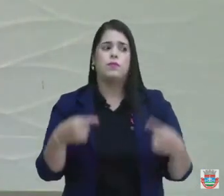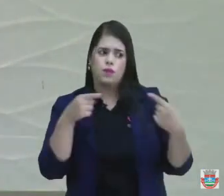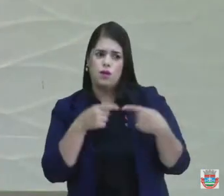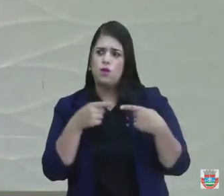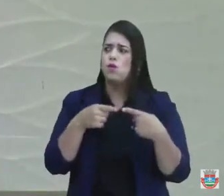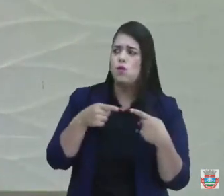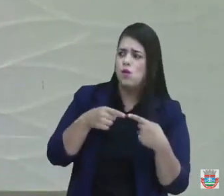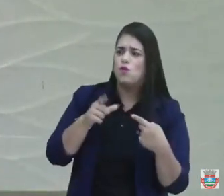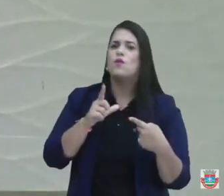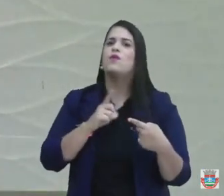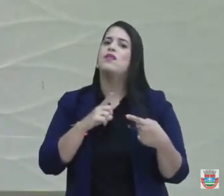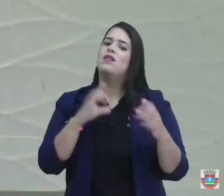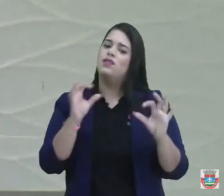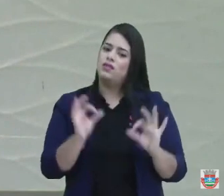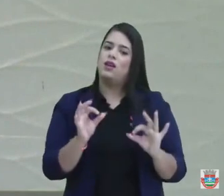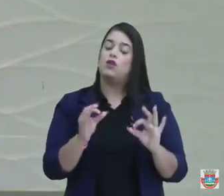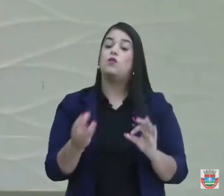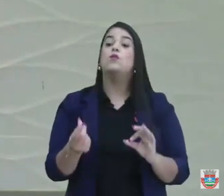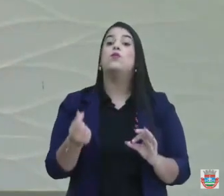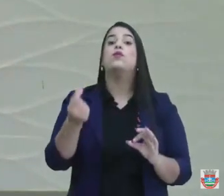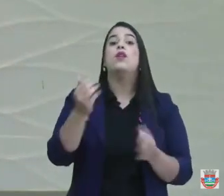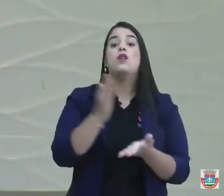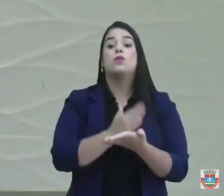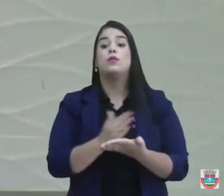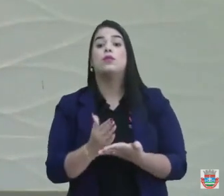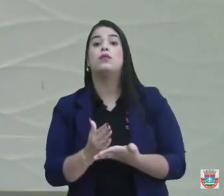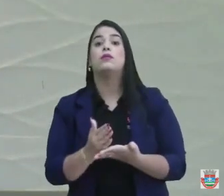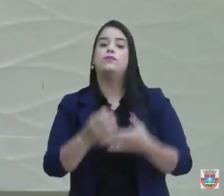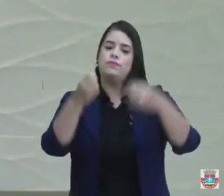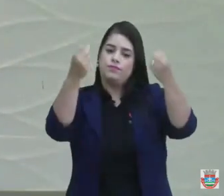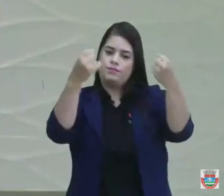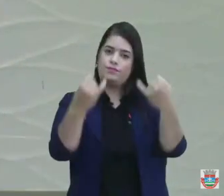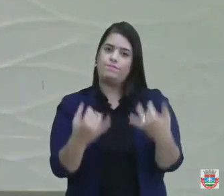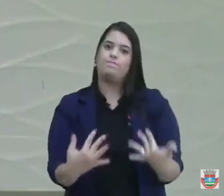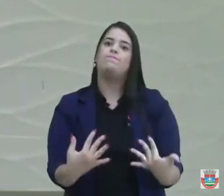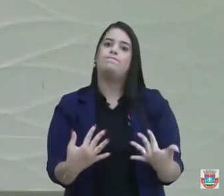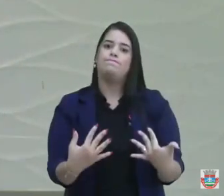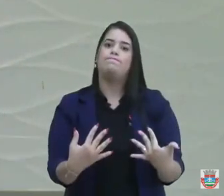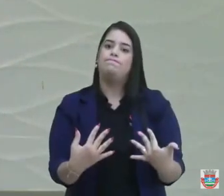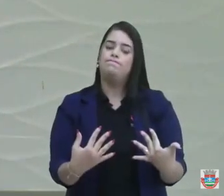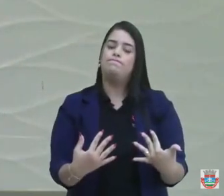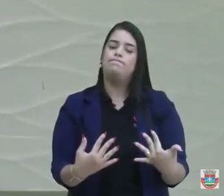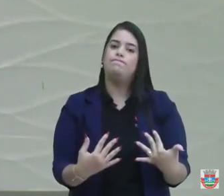só é pegar o dinheiro e começar, prestar conta do que foi feito, e começar